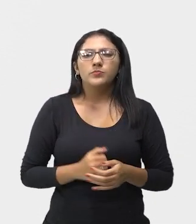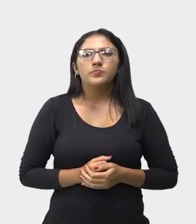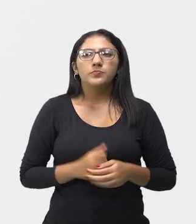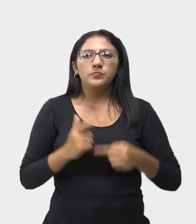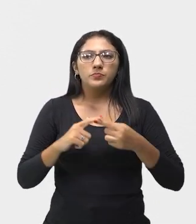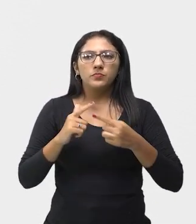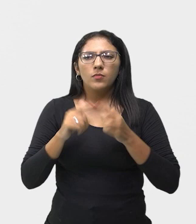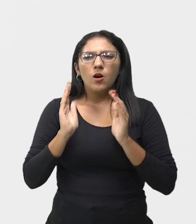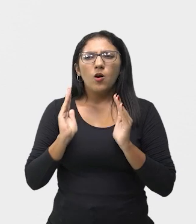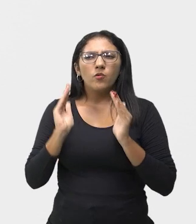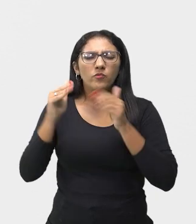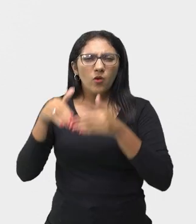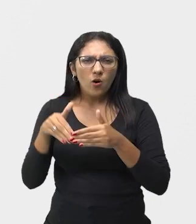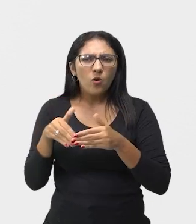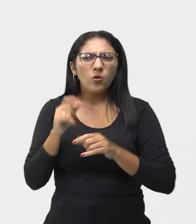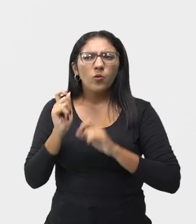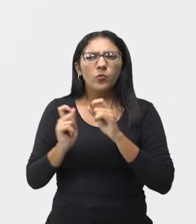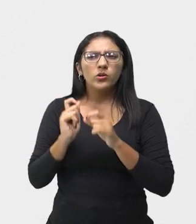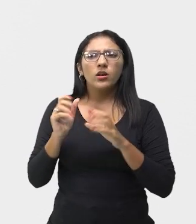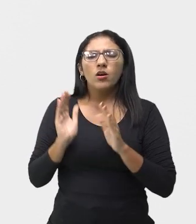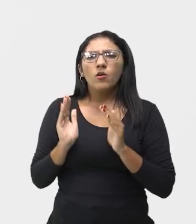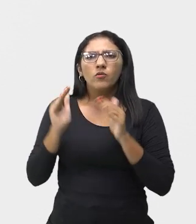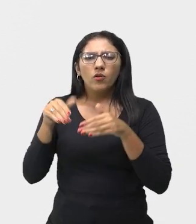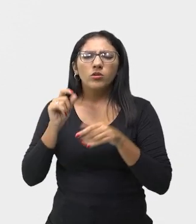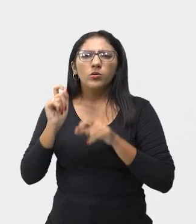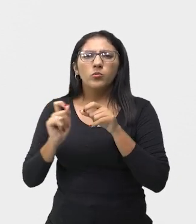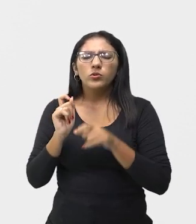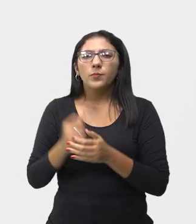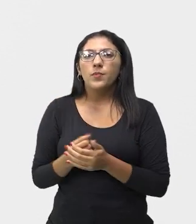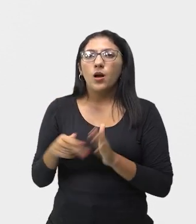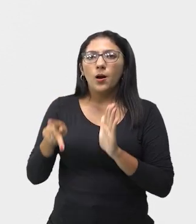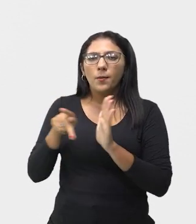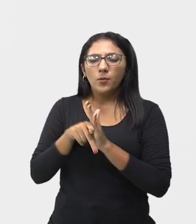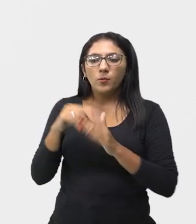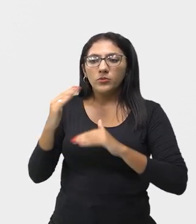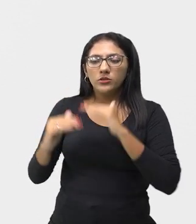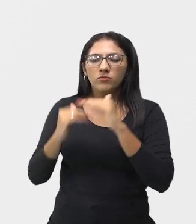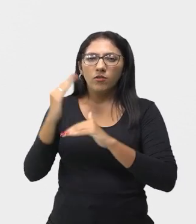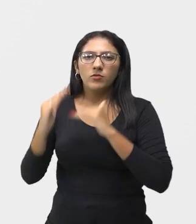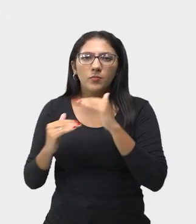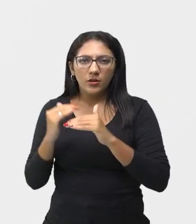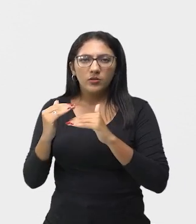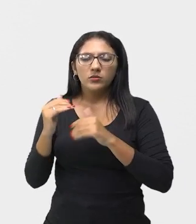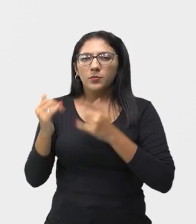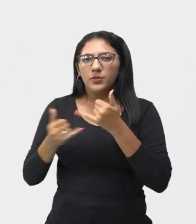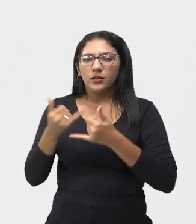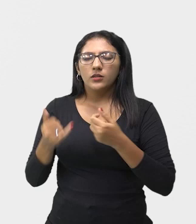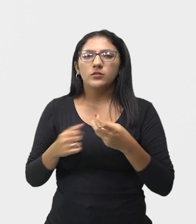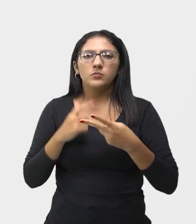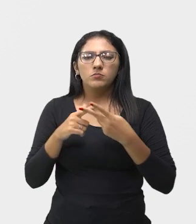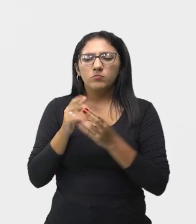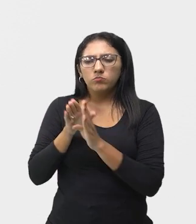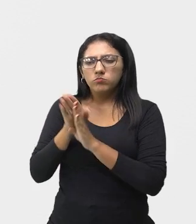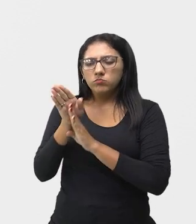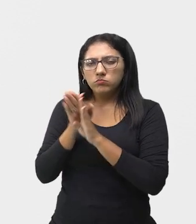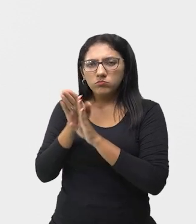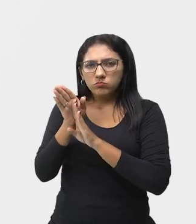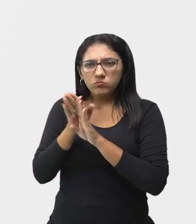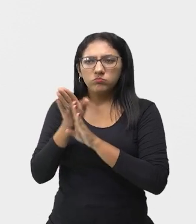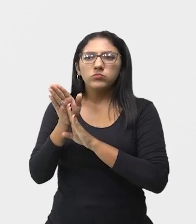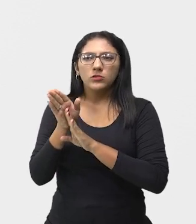O foco indica a atividade a ser desenvolvida. Instrução